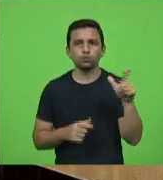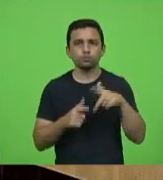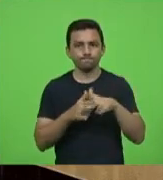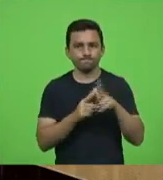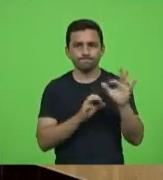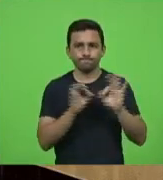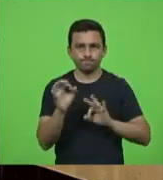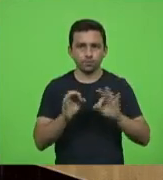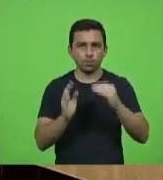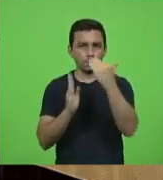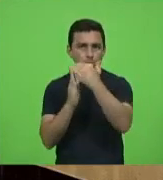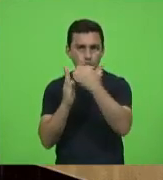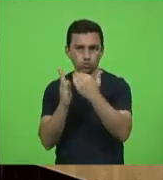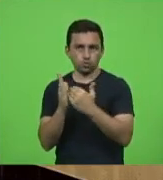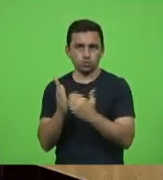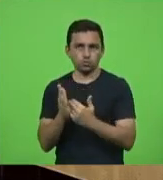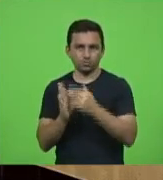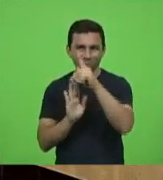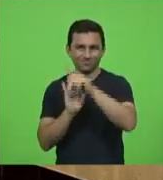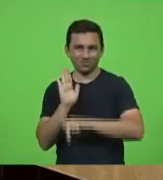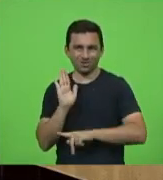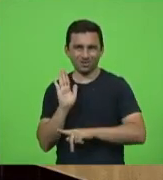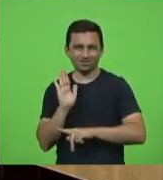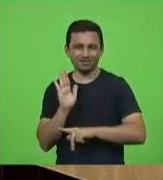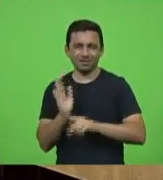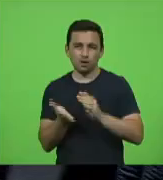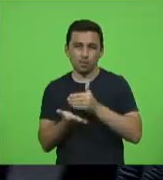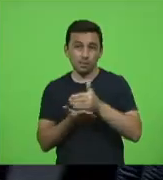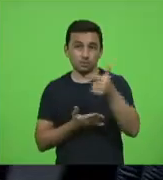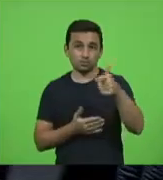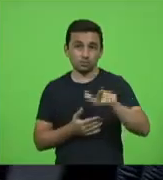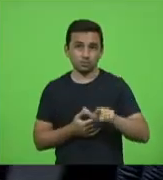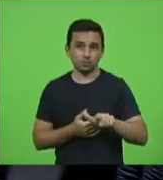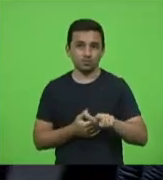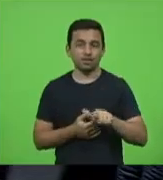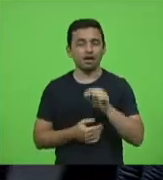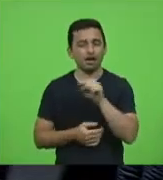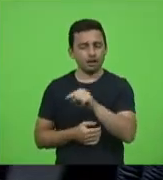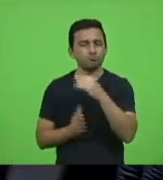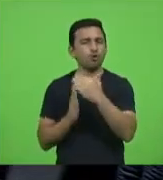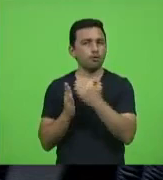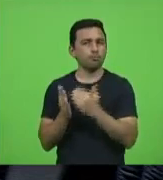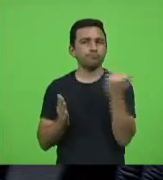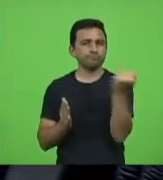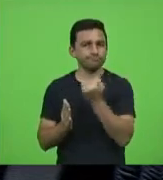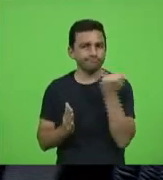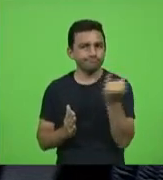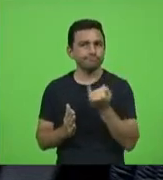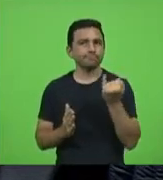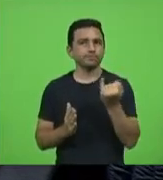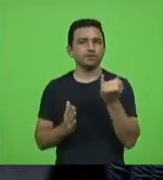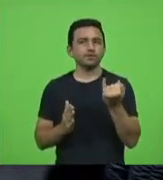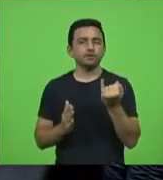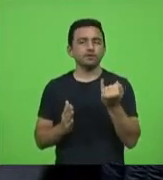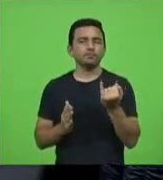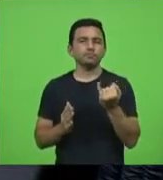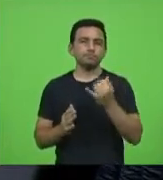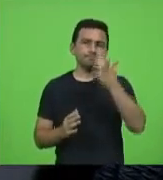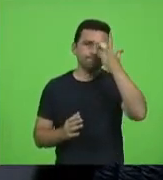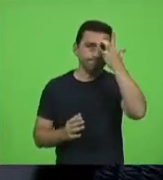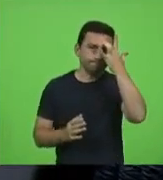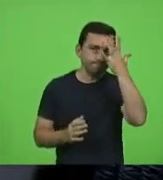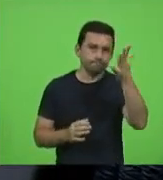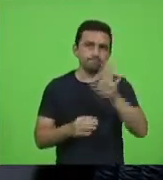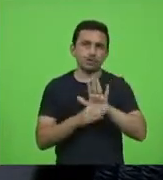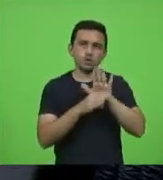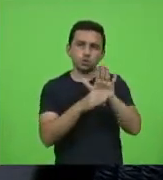recomeça Santa Catarina é um novo programa que surge também nessa esteira de facilitar pequenos